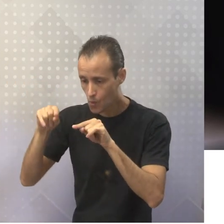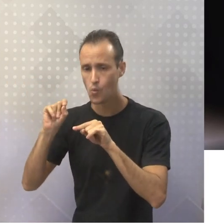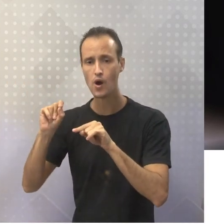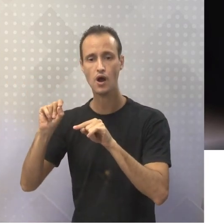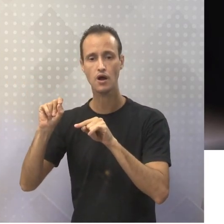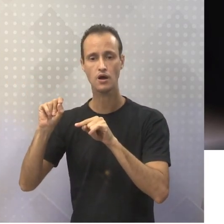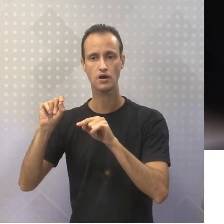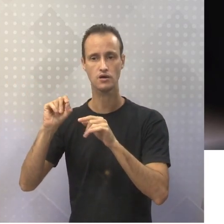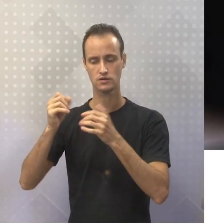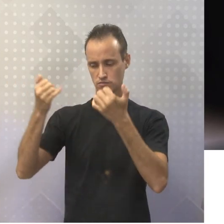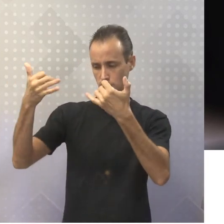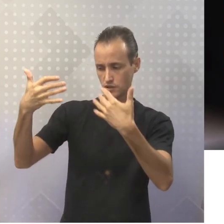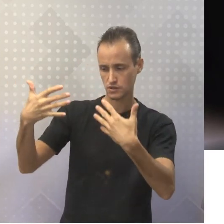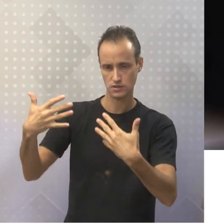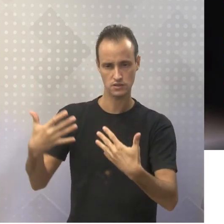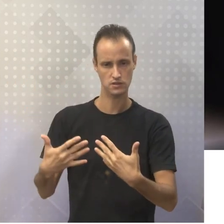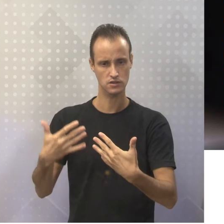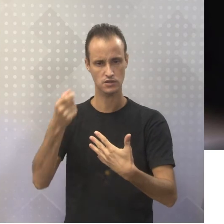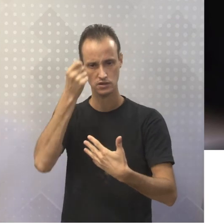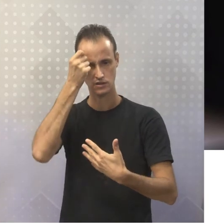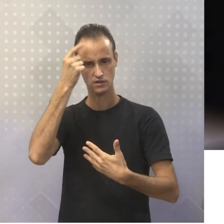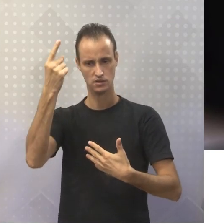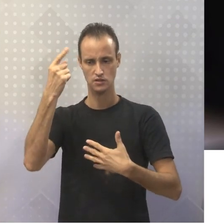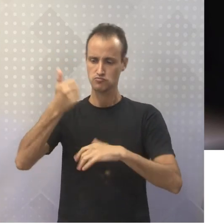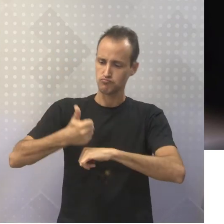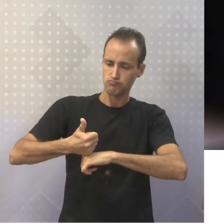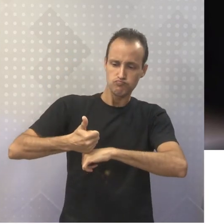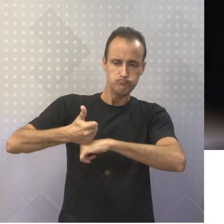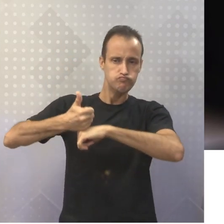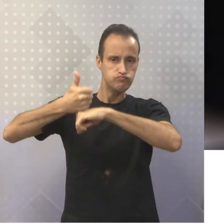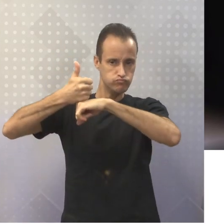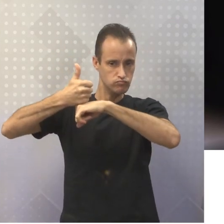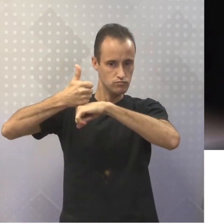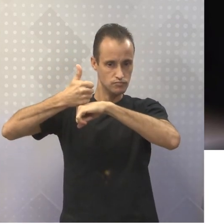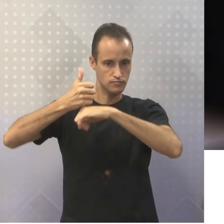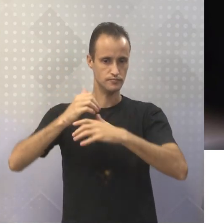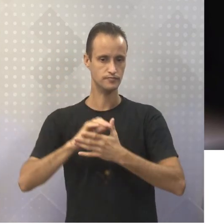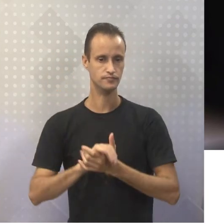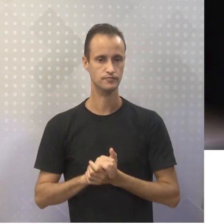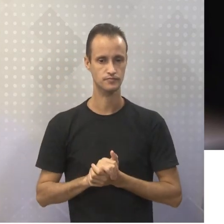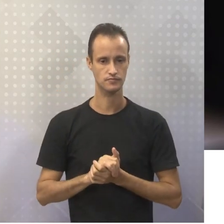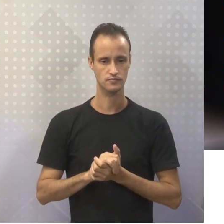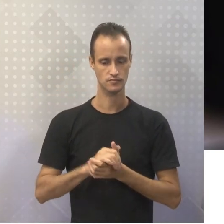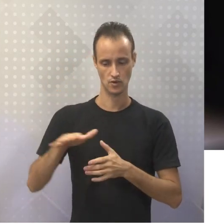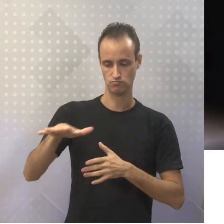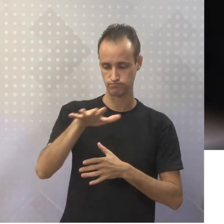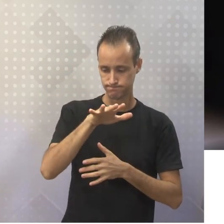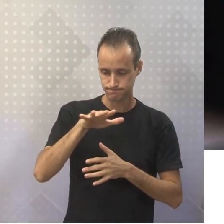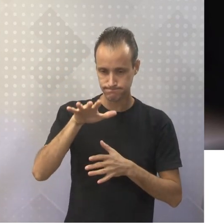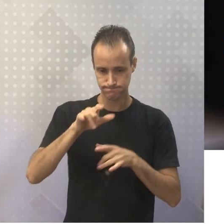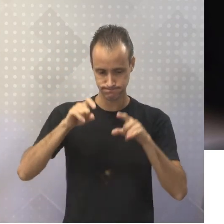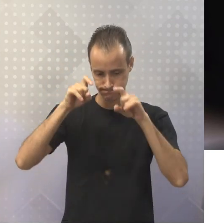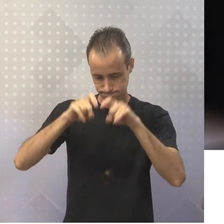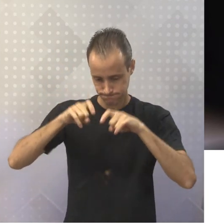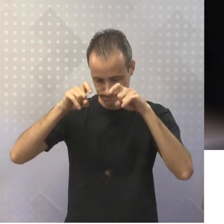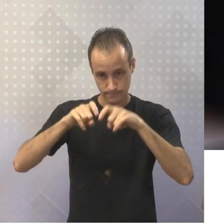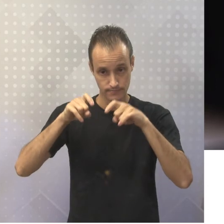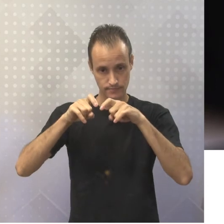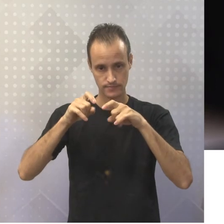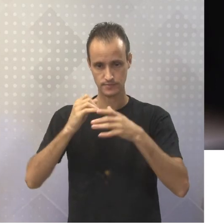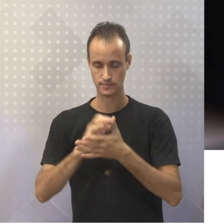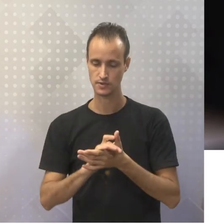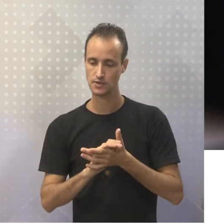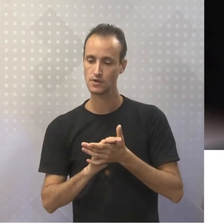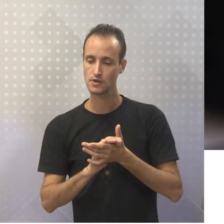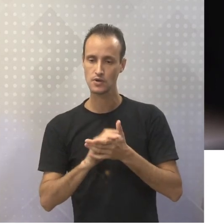essa ideia de protagonismo da região em relação à produção agrícola, favorecido